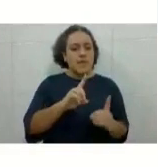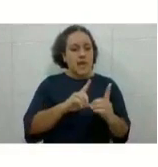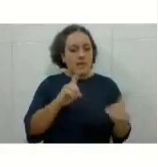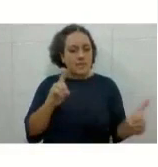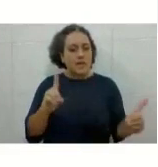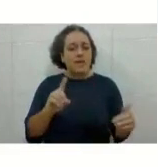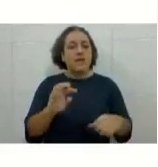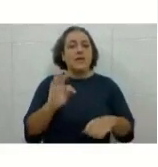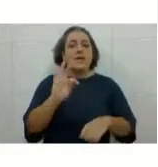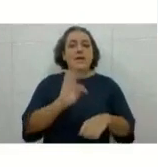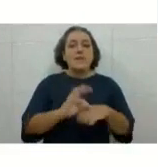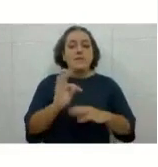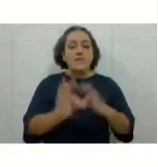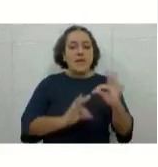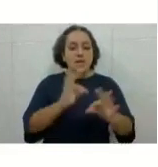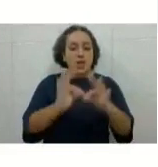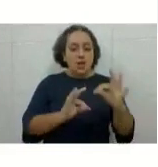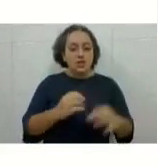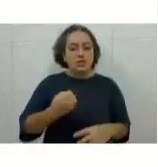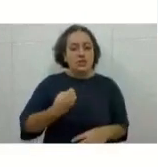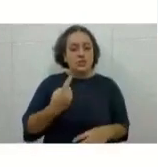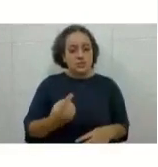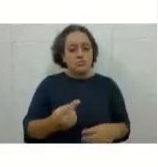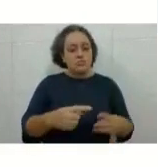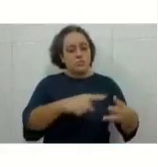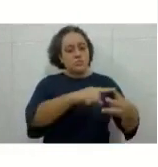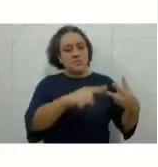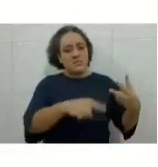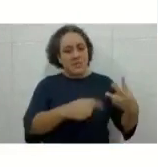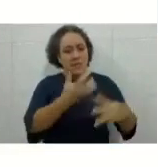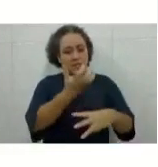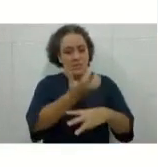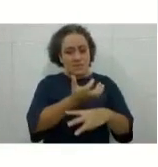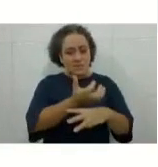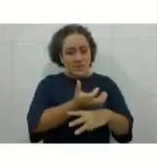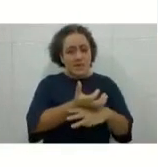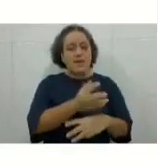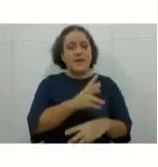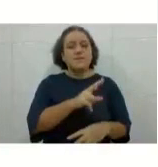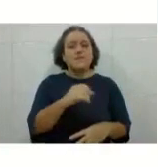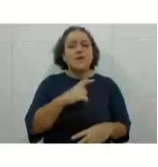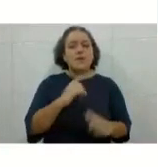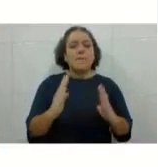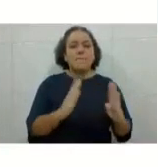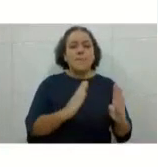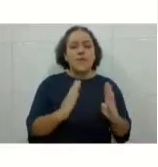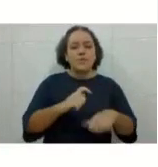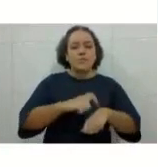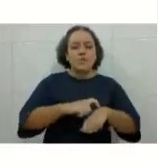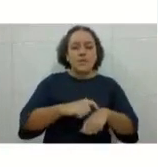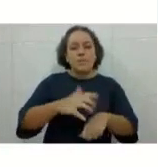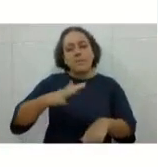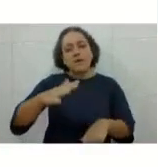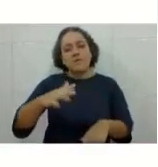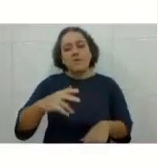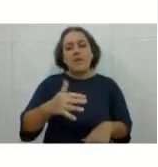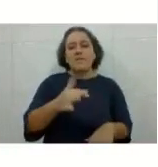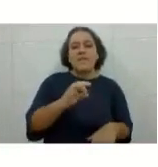disciplinas vão acontecer no período de tempo de mais ou menos 10 semanas. que